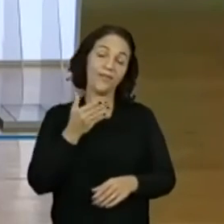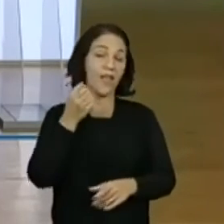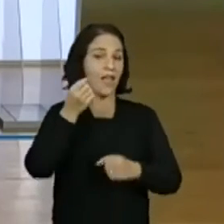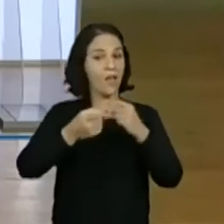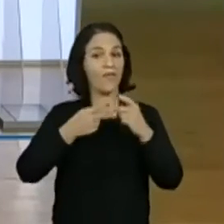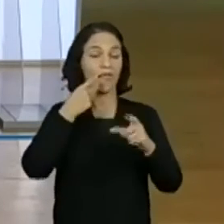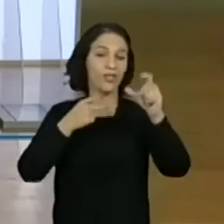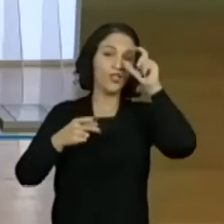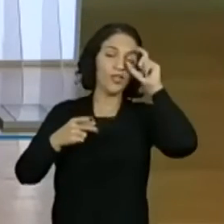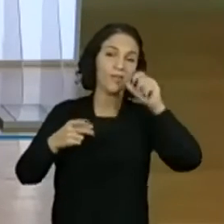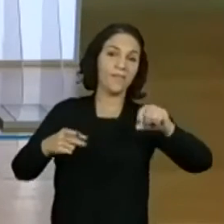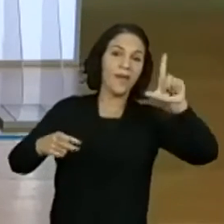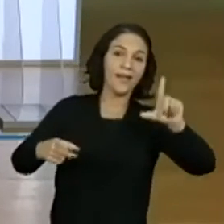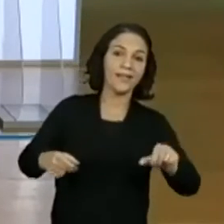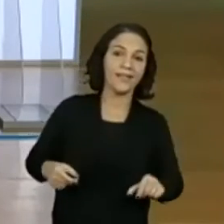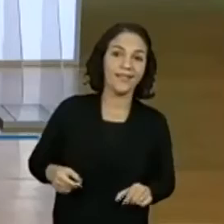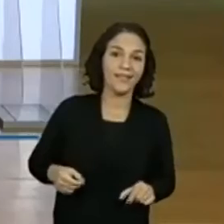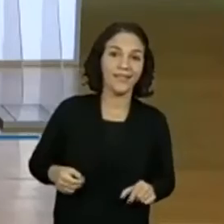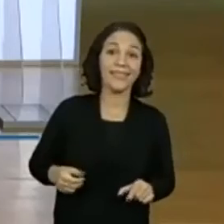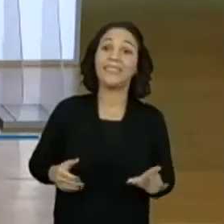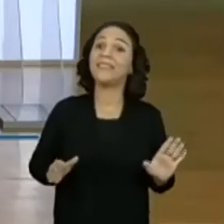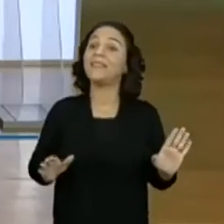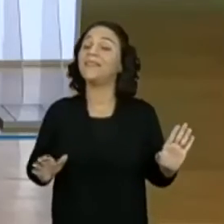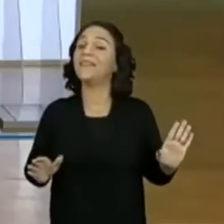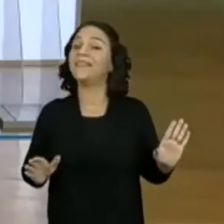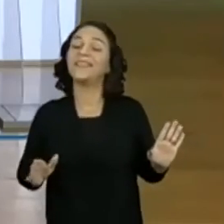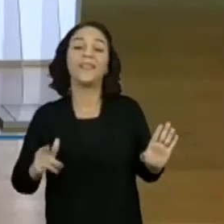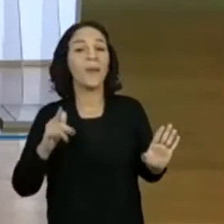Progenó tem mais? Então, vamos ver, ó.